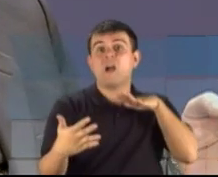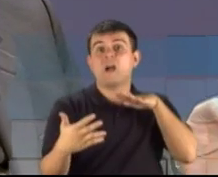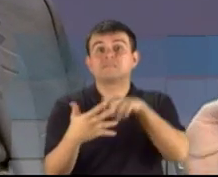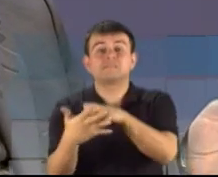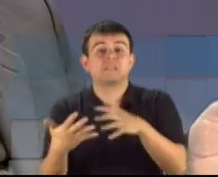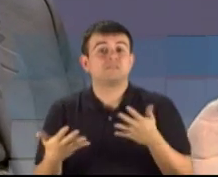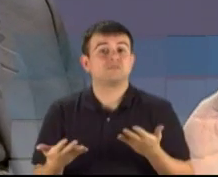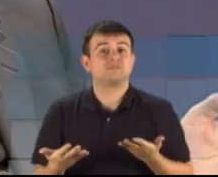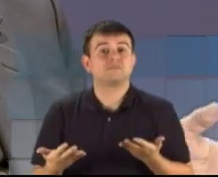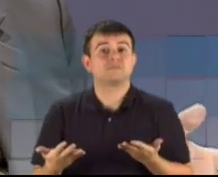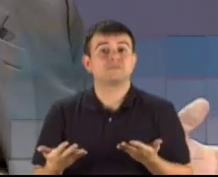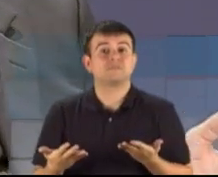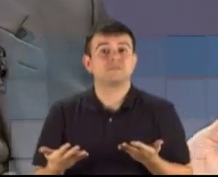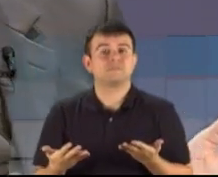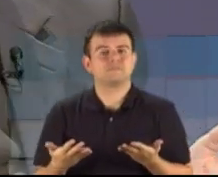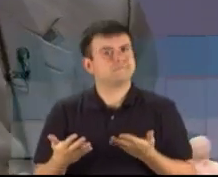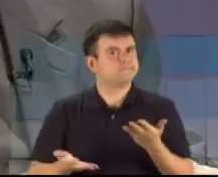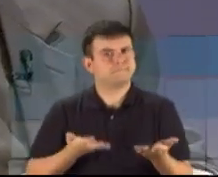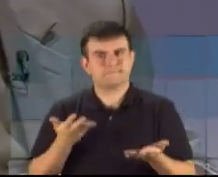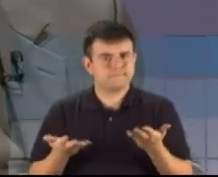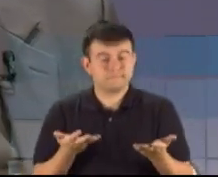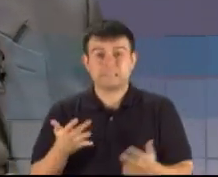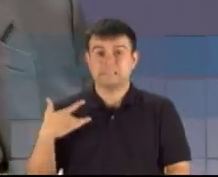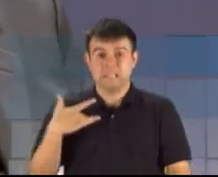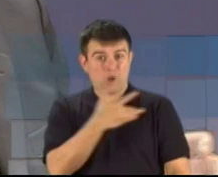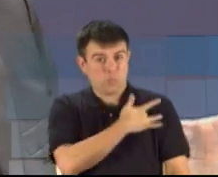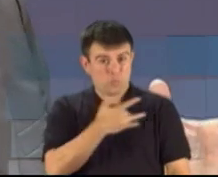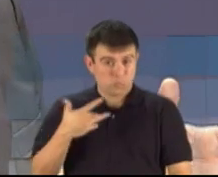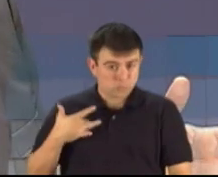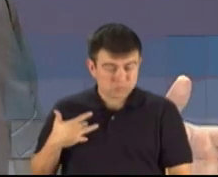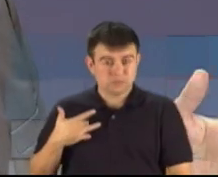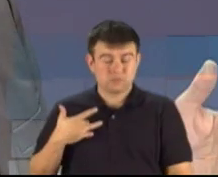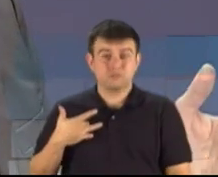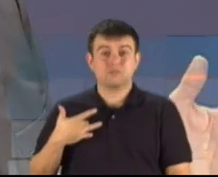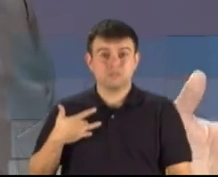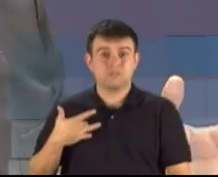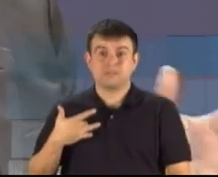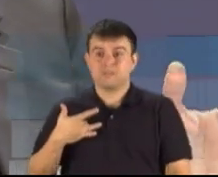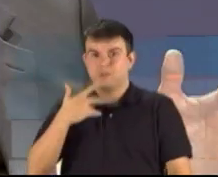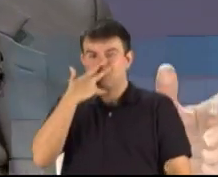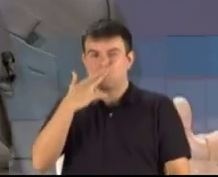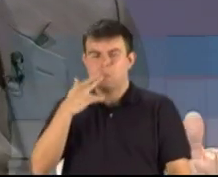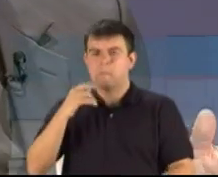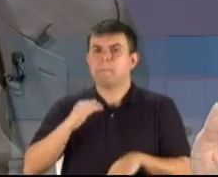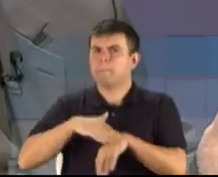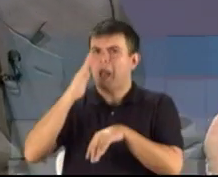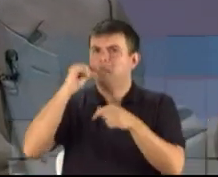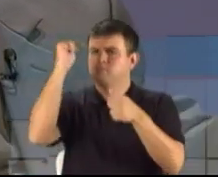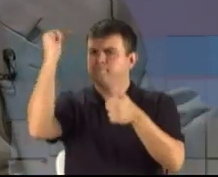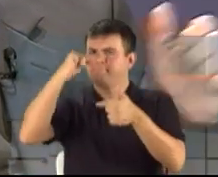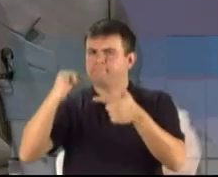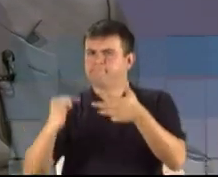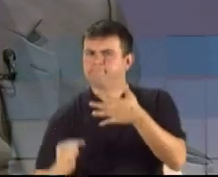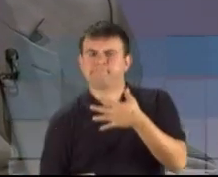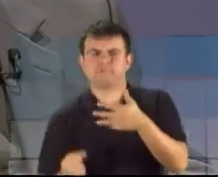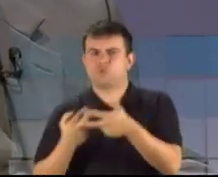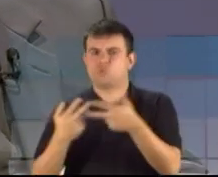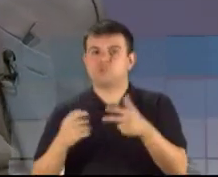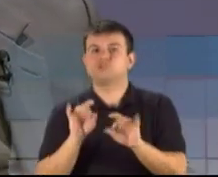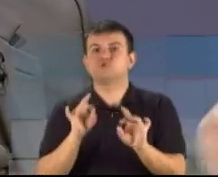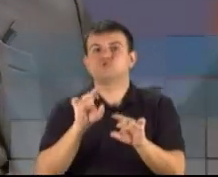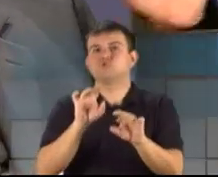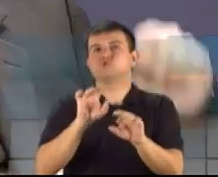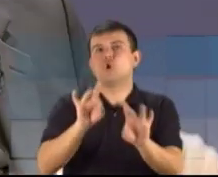imagina? A saúde, então, ela é um complexo maior do que simplesmente a consulta,